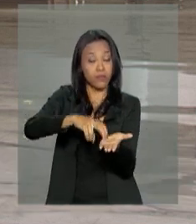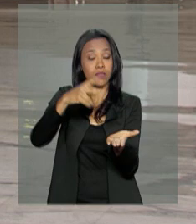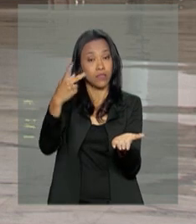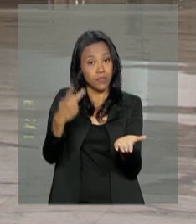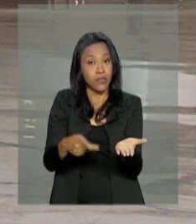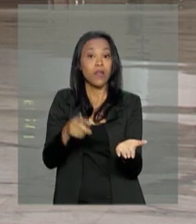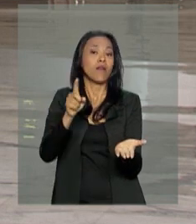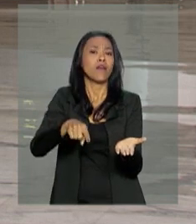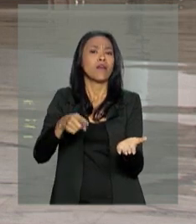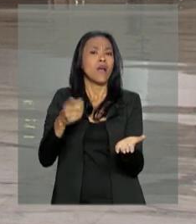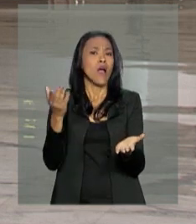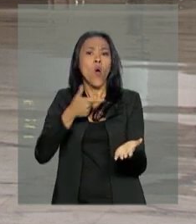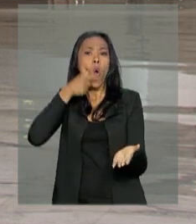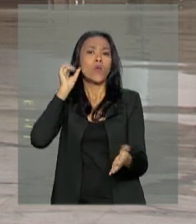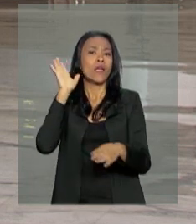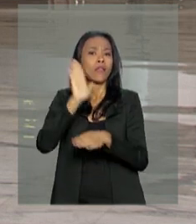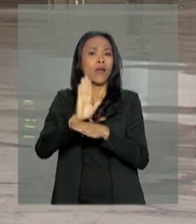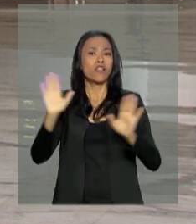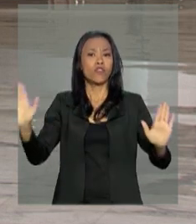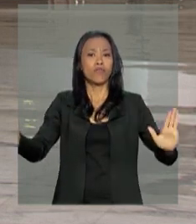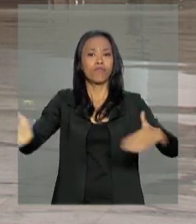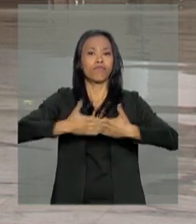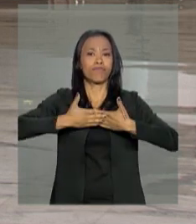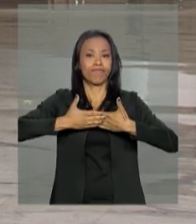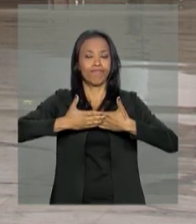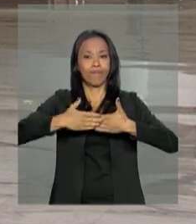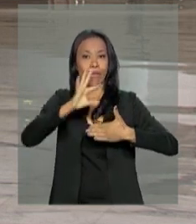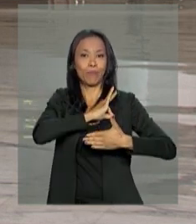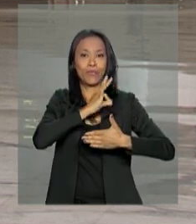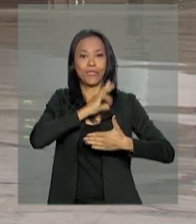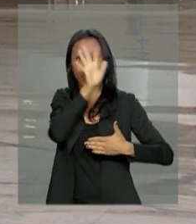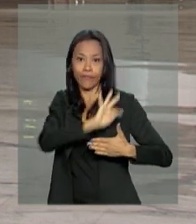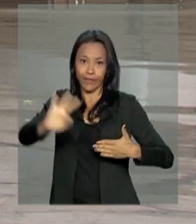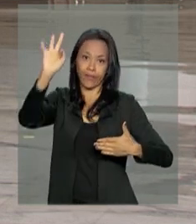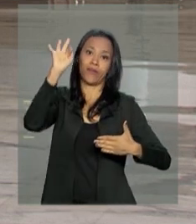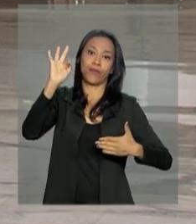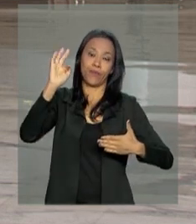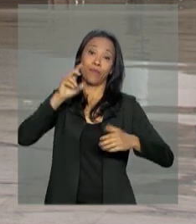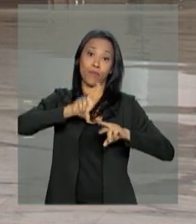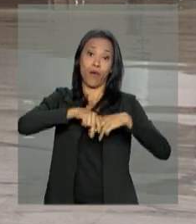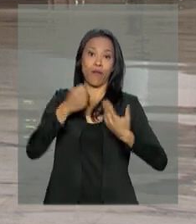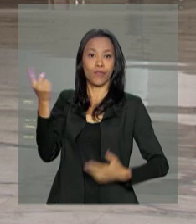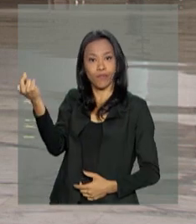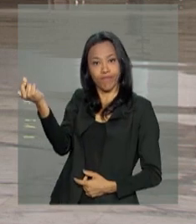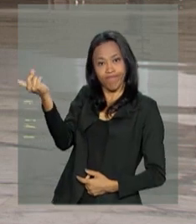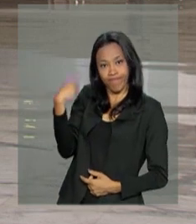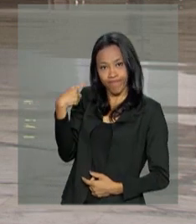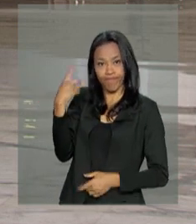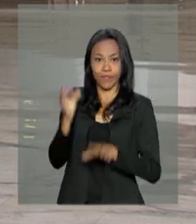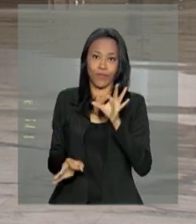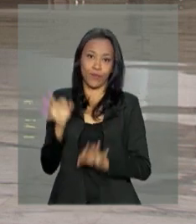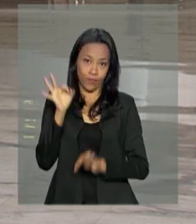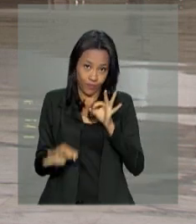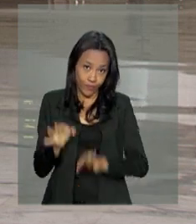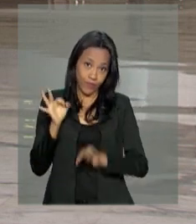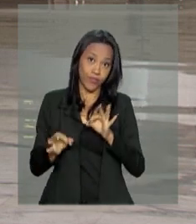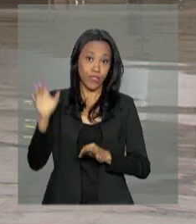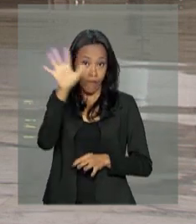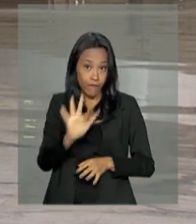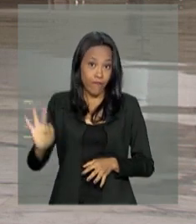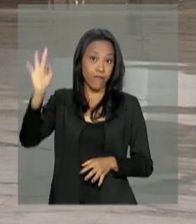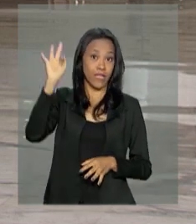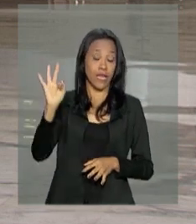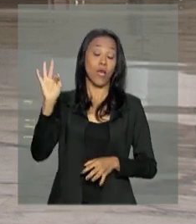Ela foi fechada na tarde de ontem pela Polícia Rodoviária Federal em cumprimento a uma decisão judicial da Primeira Vara Federal